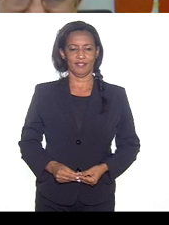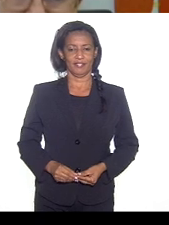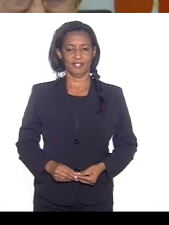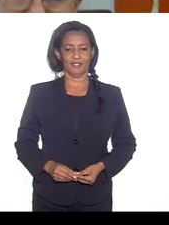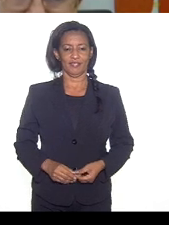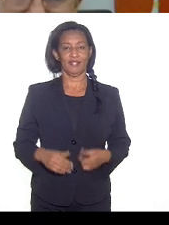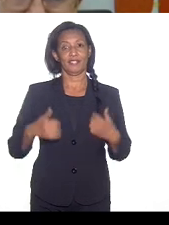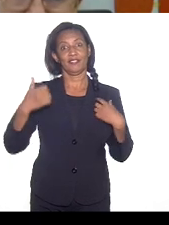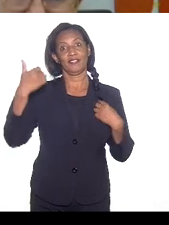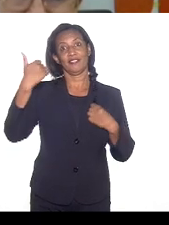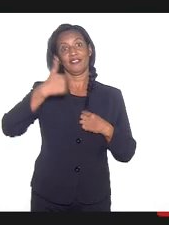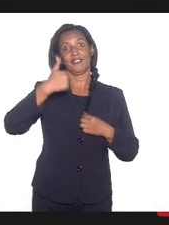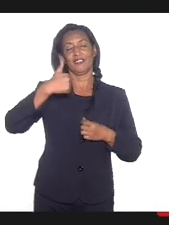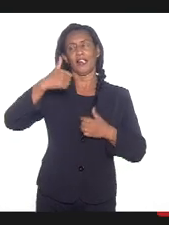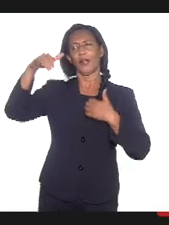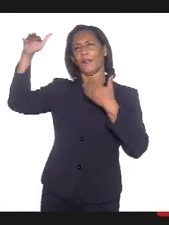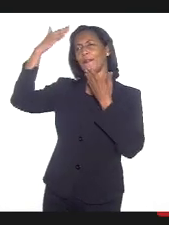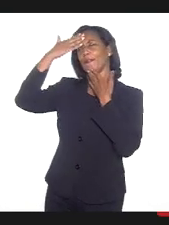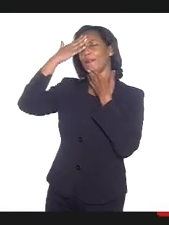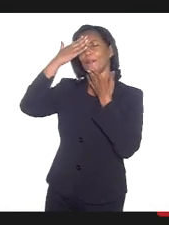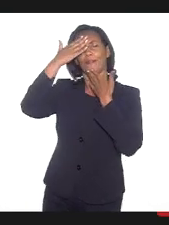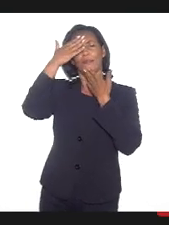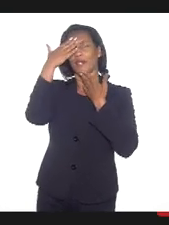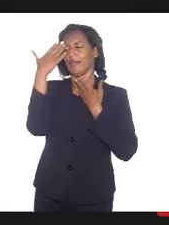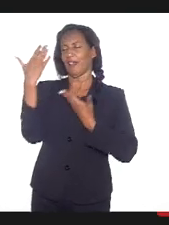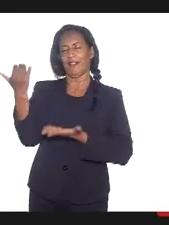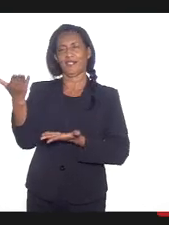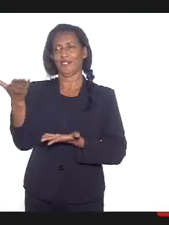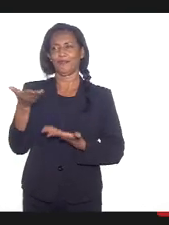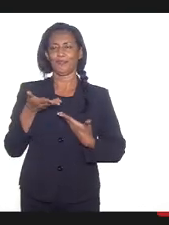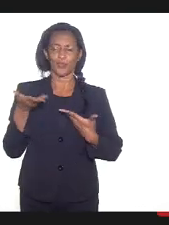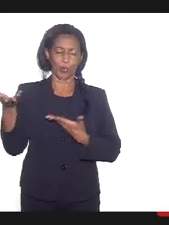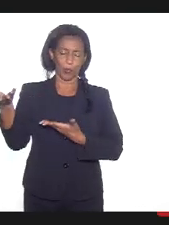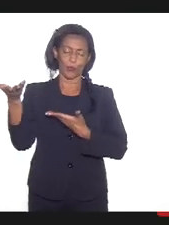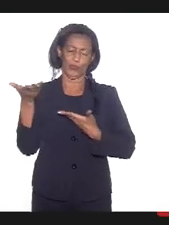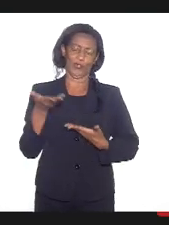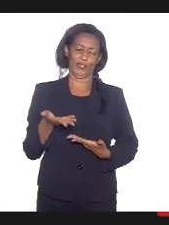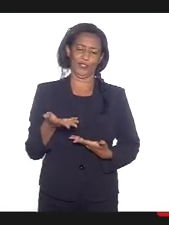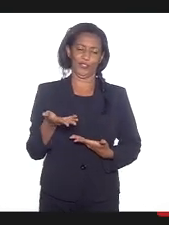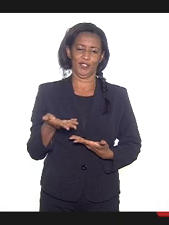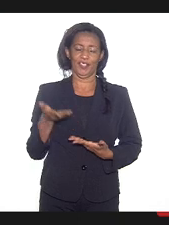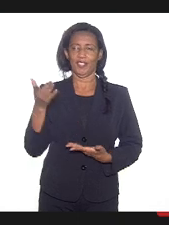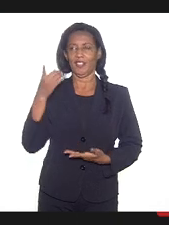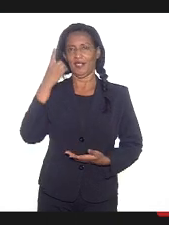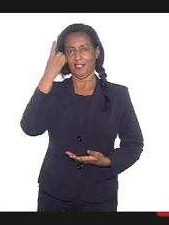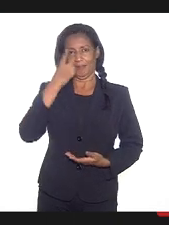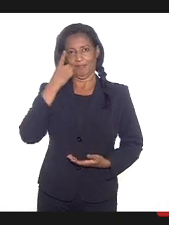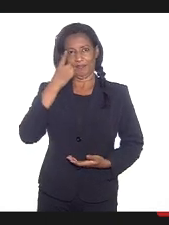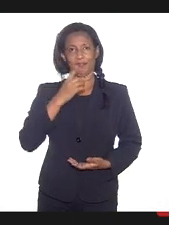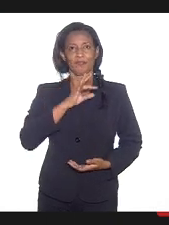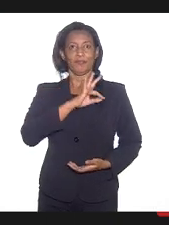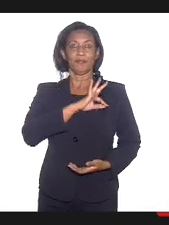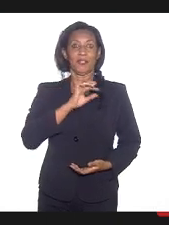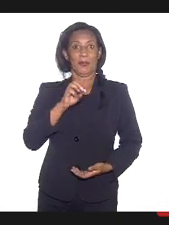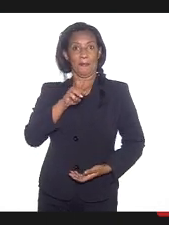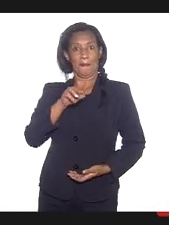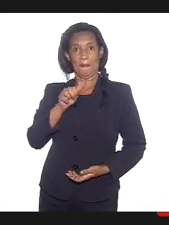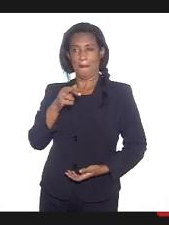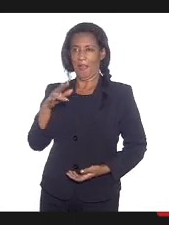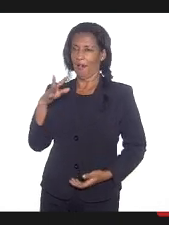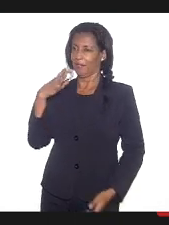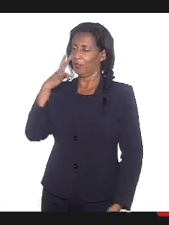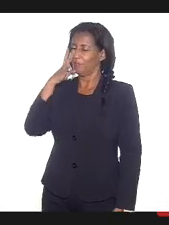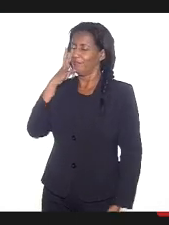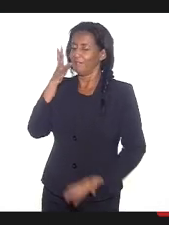Primeiro lugar, muito obrigado pelo convite que veio gentilmente pela deputada Marta Rocha, quem admiro